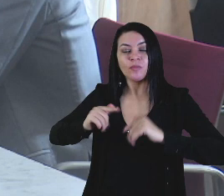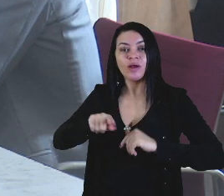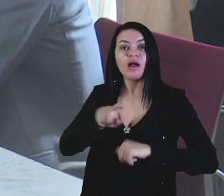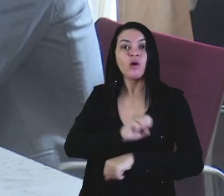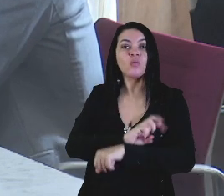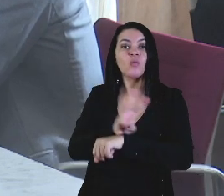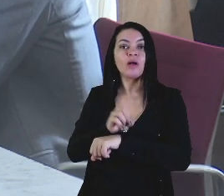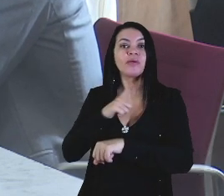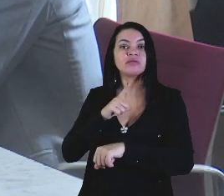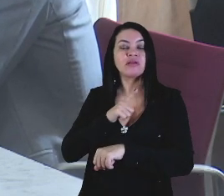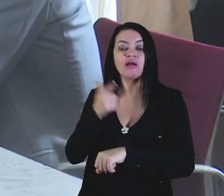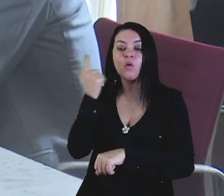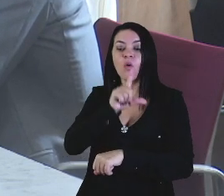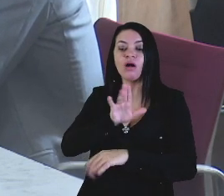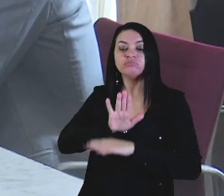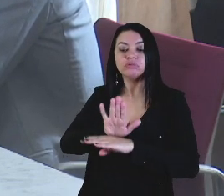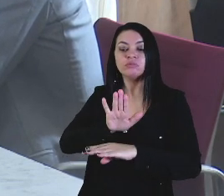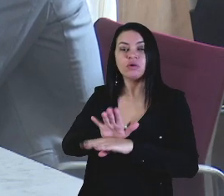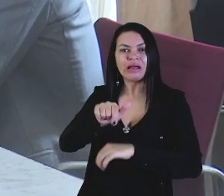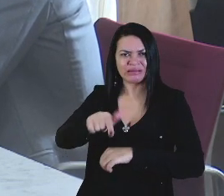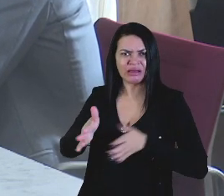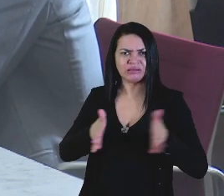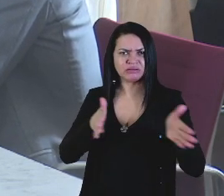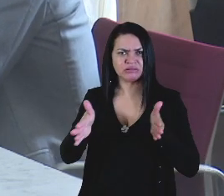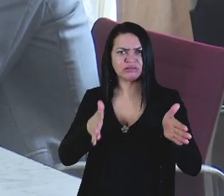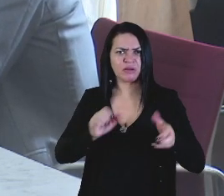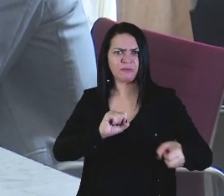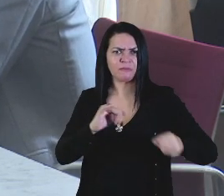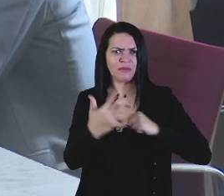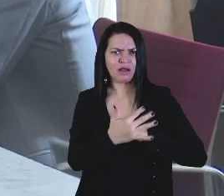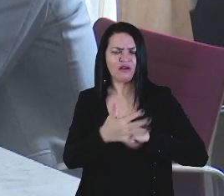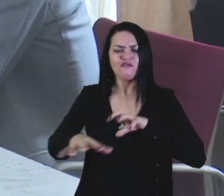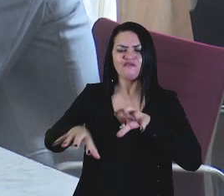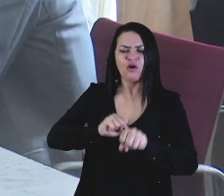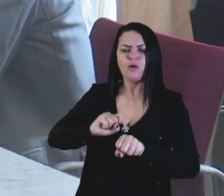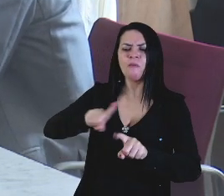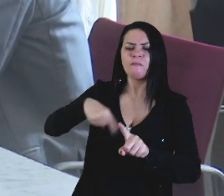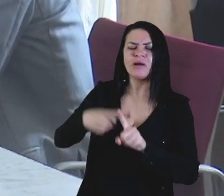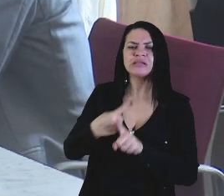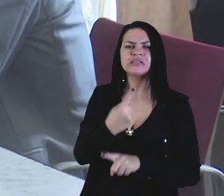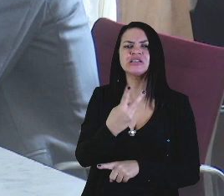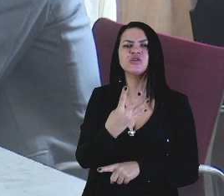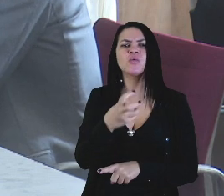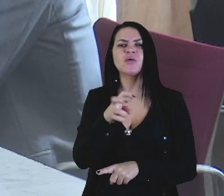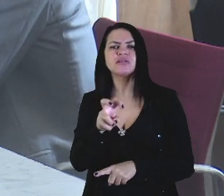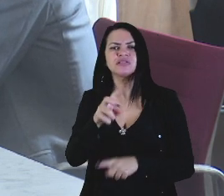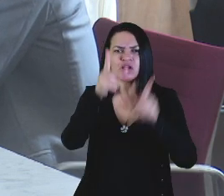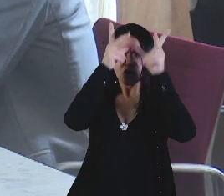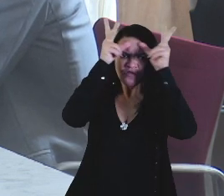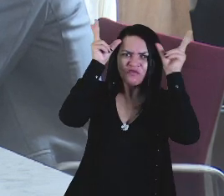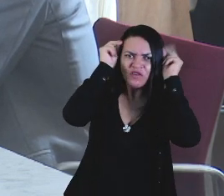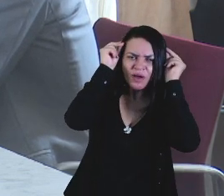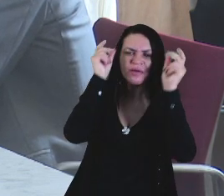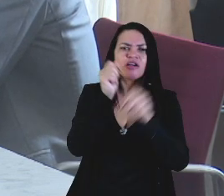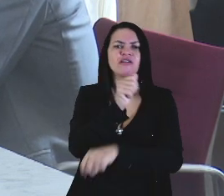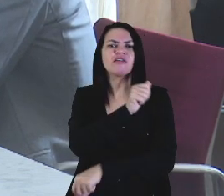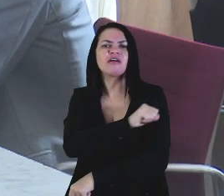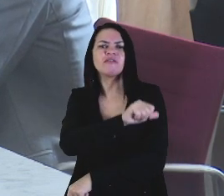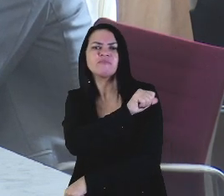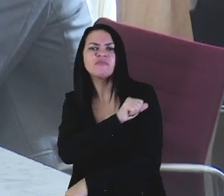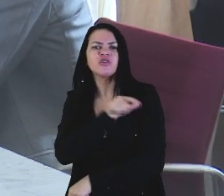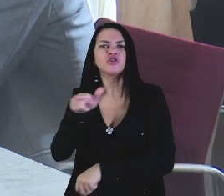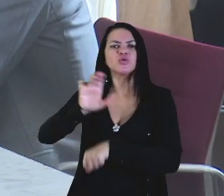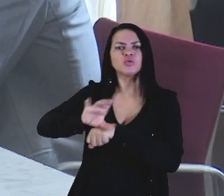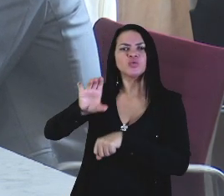pandemia, com a formação de mais de 145 enfermeiros e enfermeiras, oriundos dos nossos cursos de